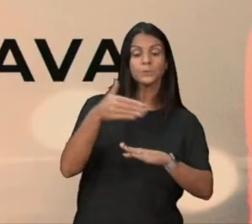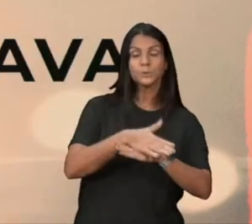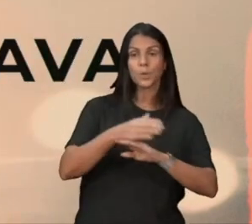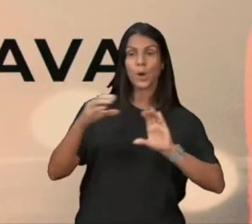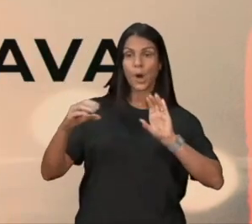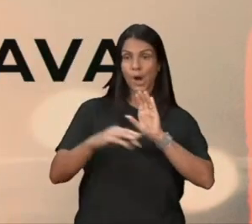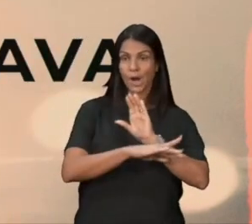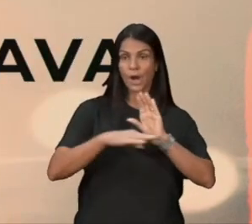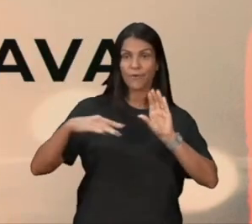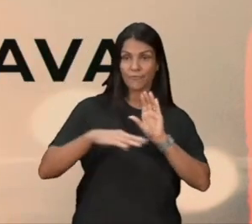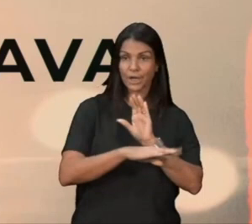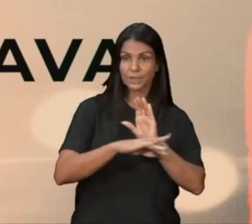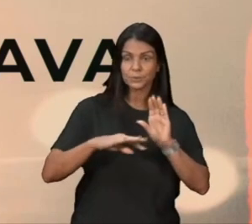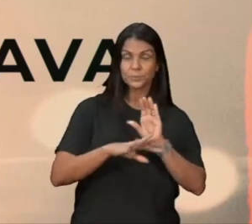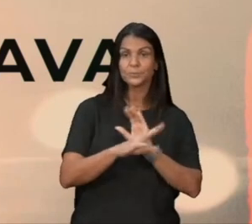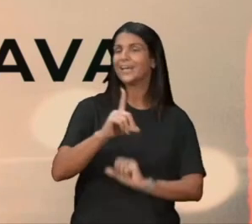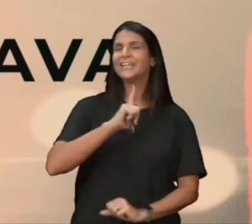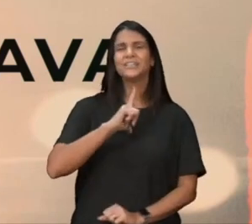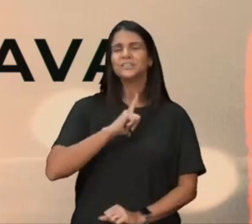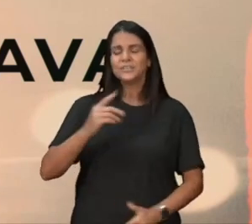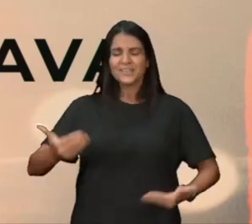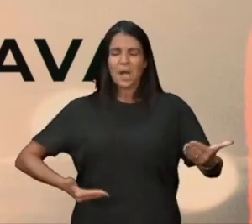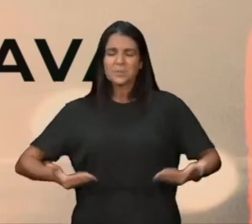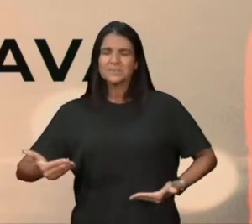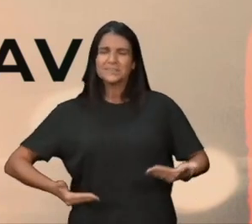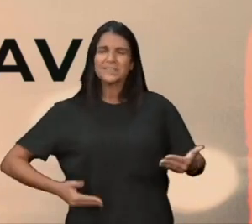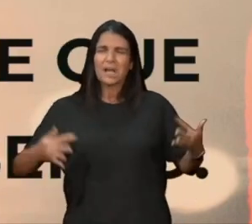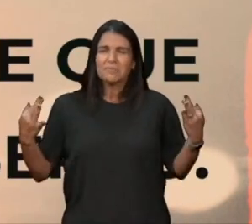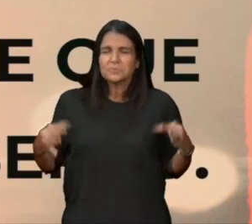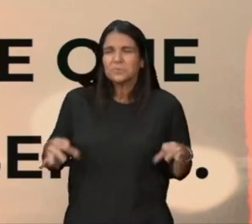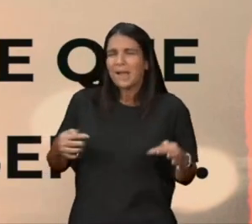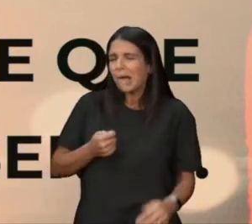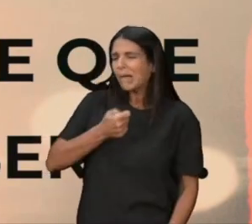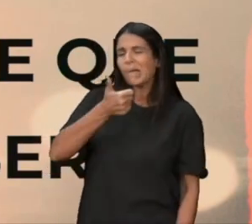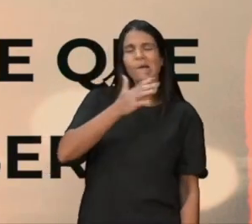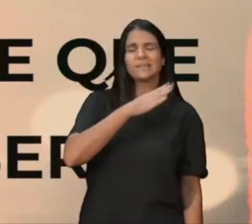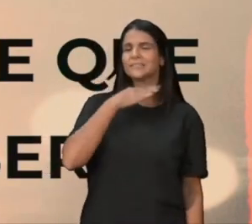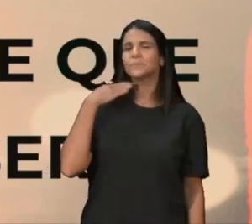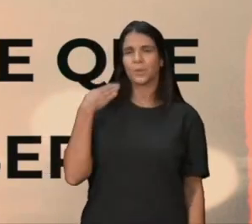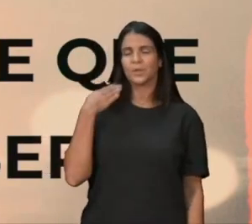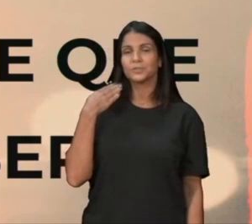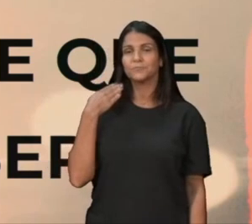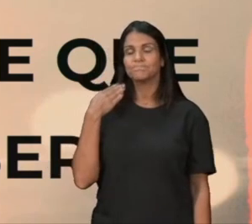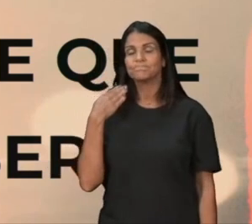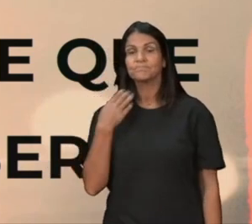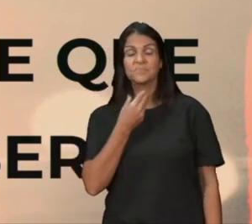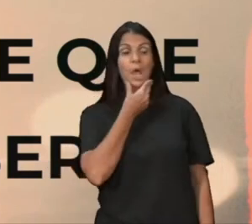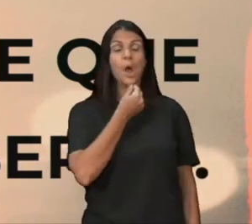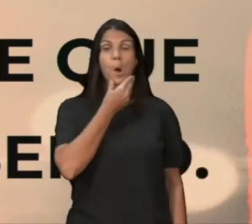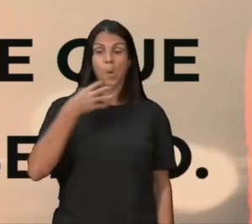doente e quase a morte, a quem seu senhor estimava muito, ele ouviu falar de Jesus,